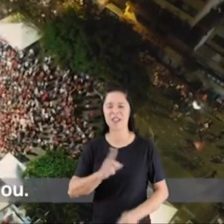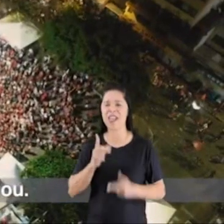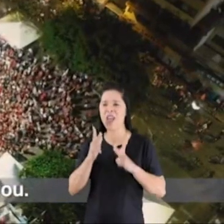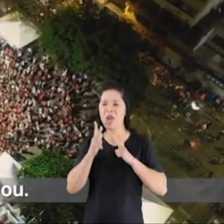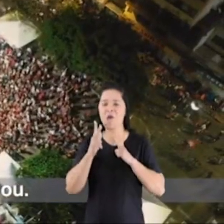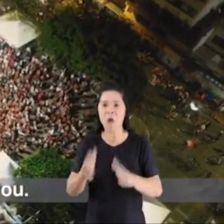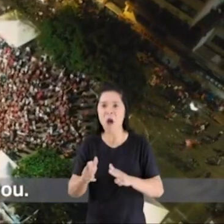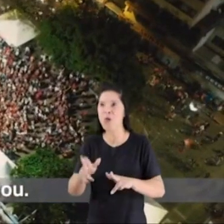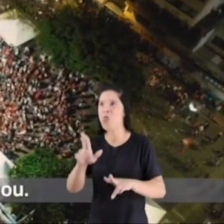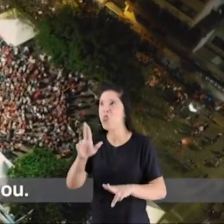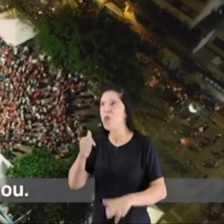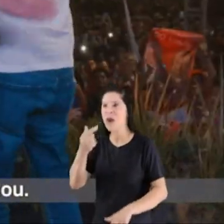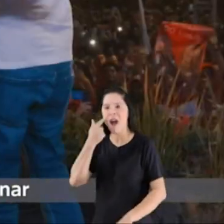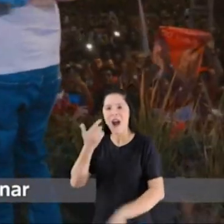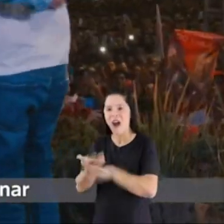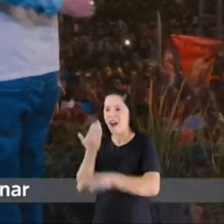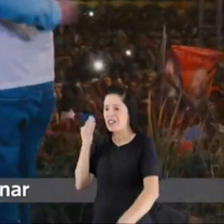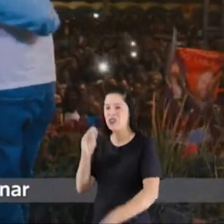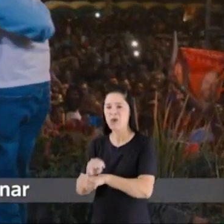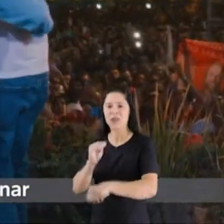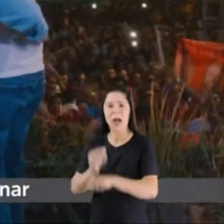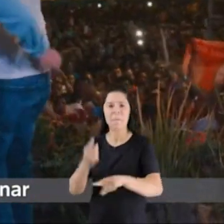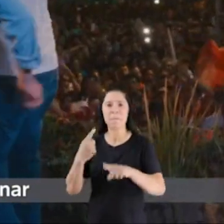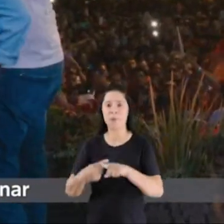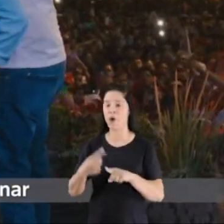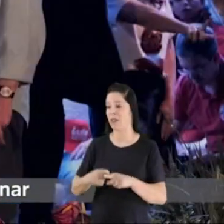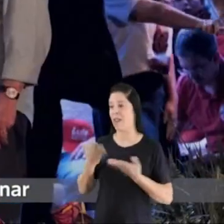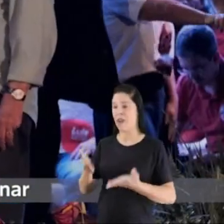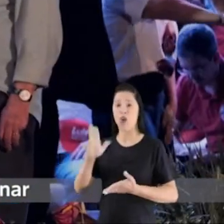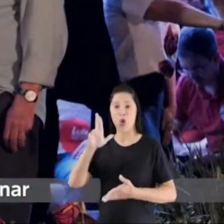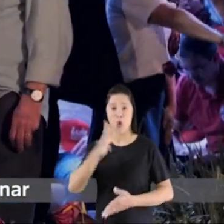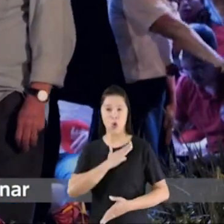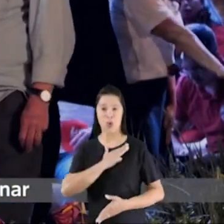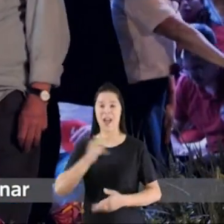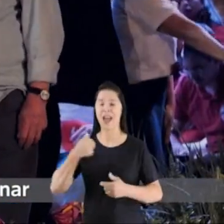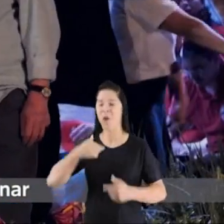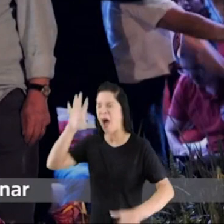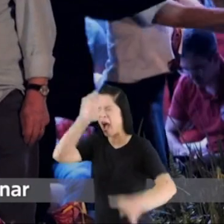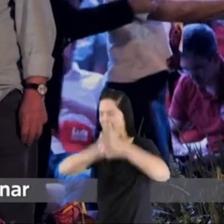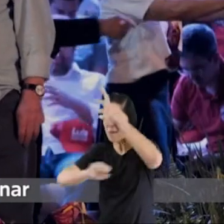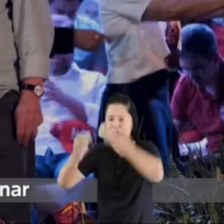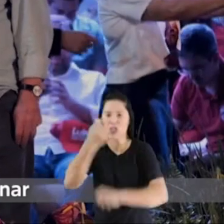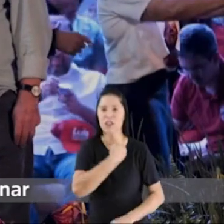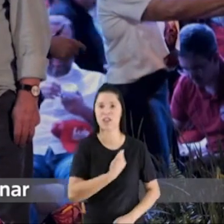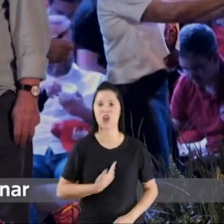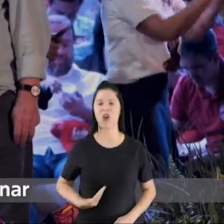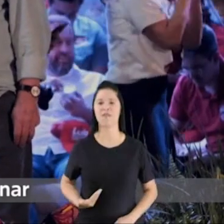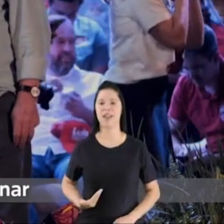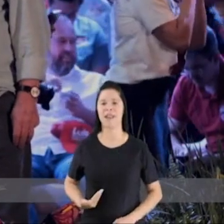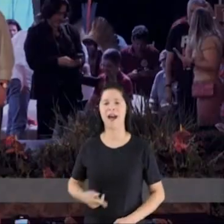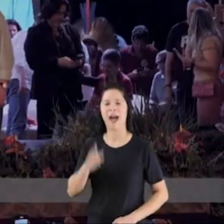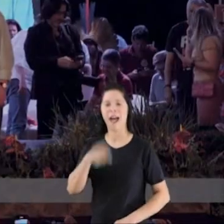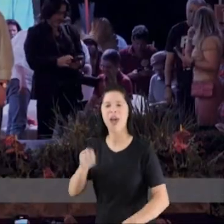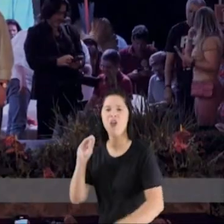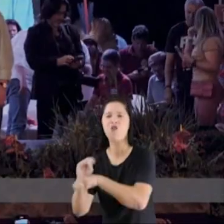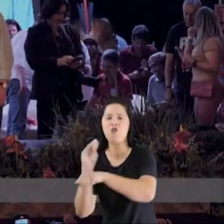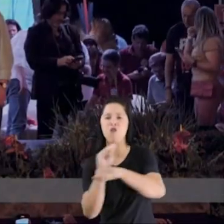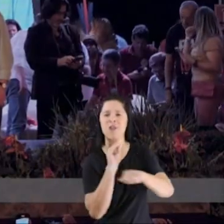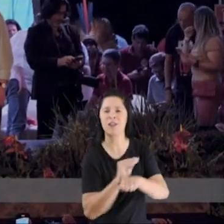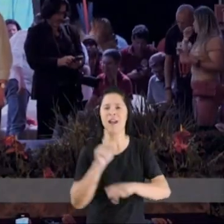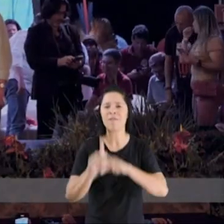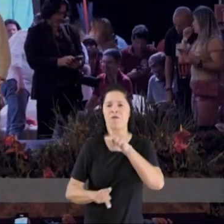como muita gente nunca cuidou. Porque com ele eu aprendi que governar é